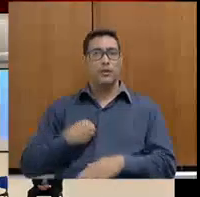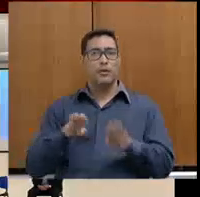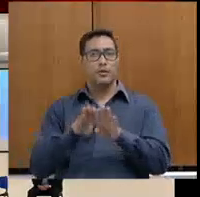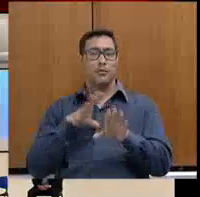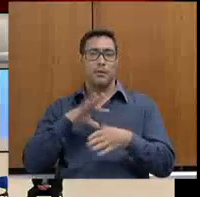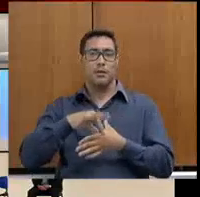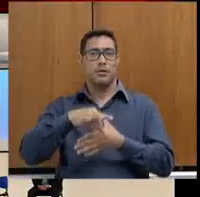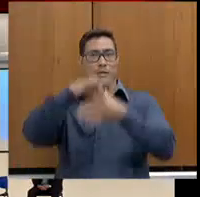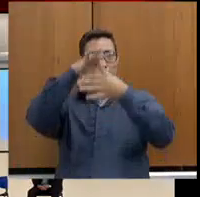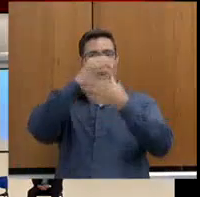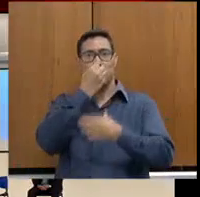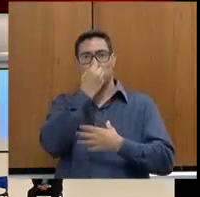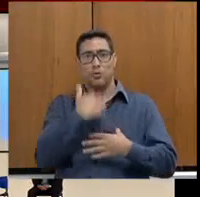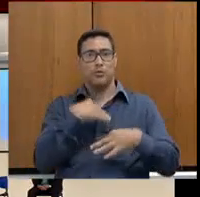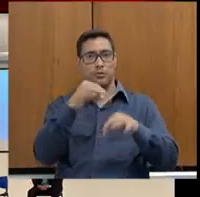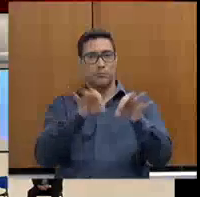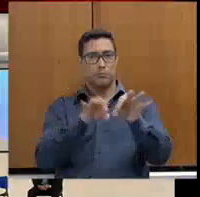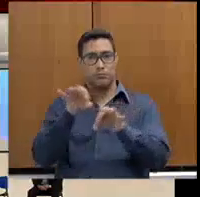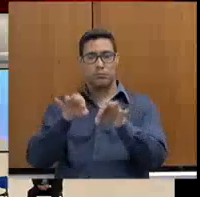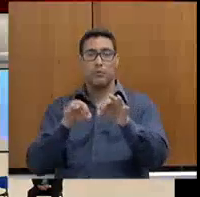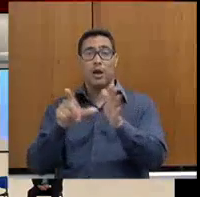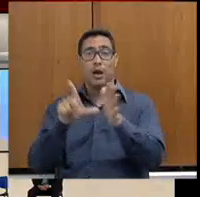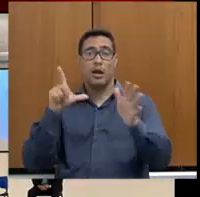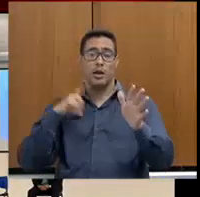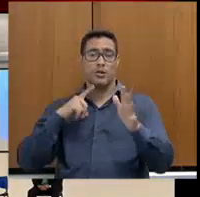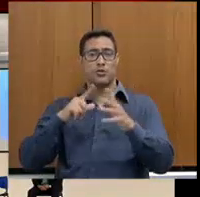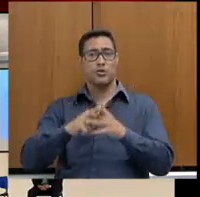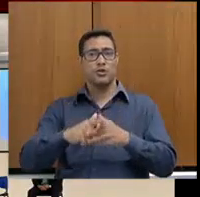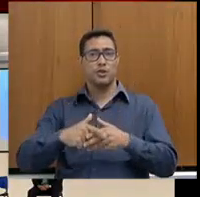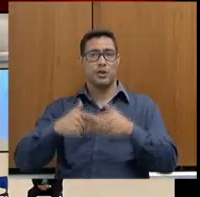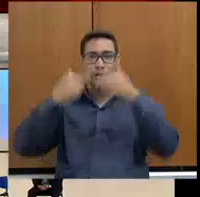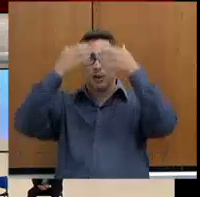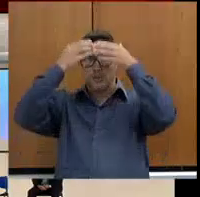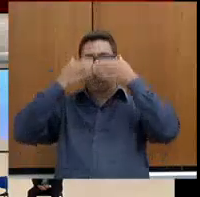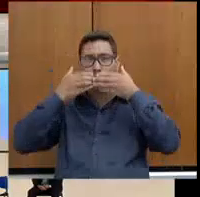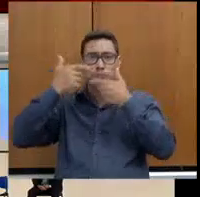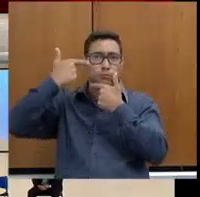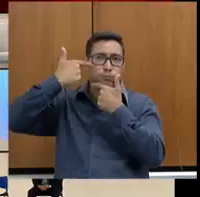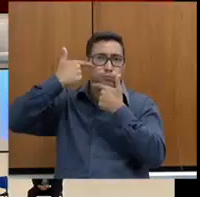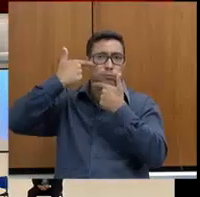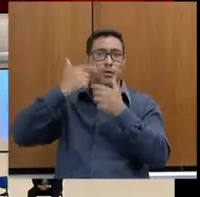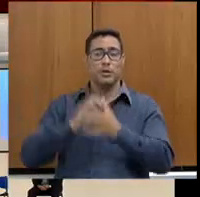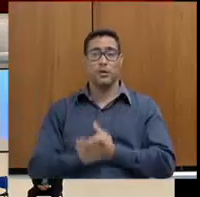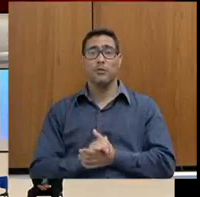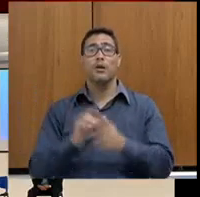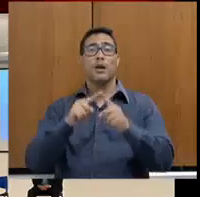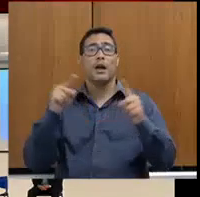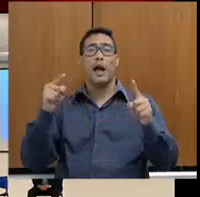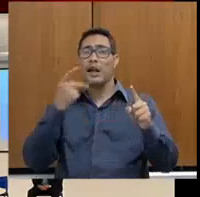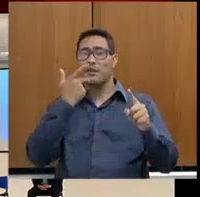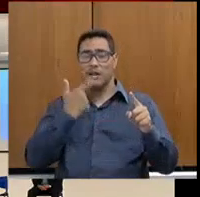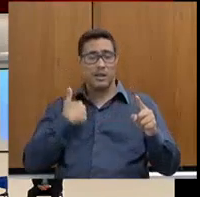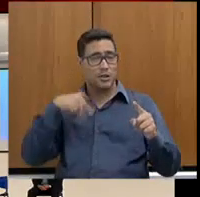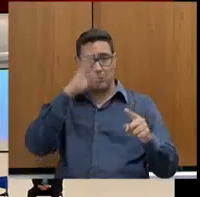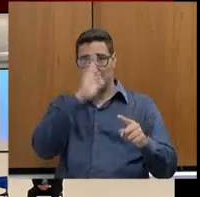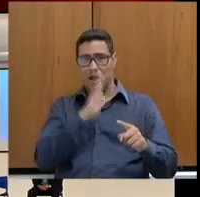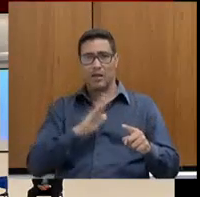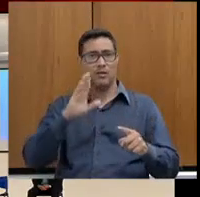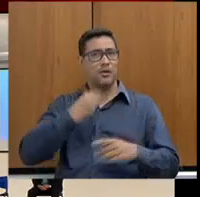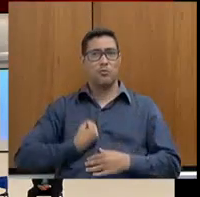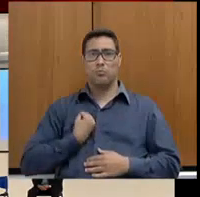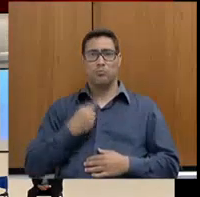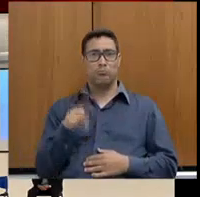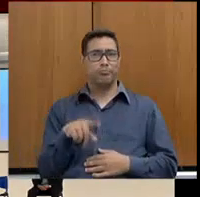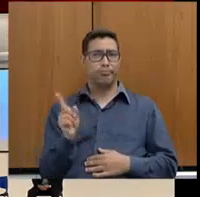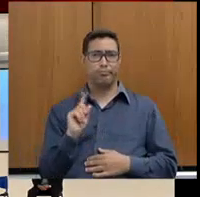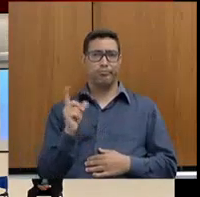também com relação ao antiterrorismo. Então, pessoas no Brasil têm um conhecimento equivocado que no Brasil não existe terrorismo. Só